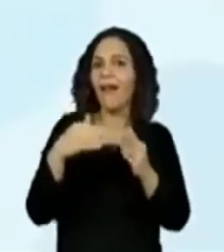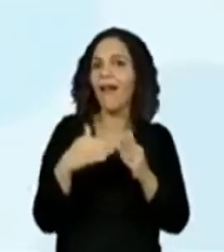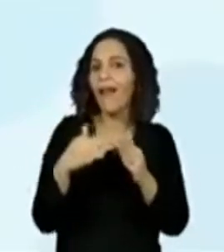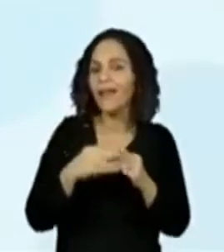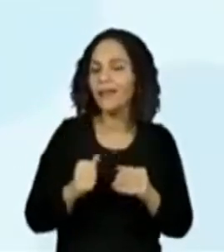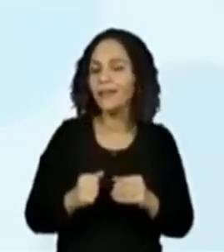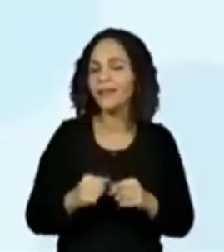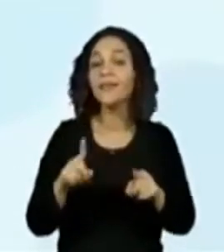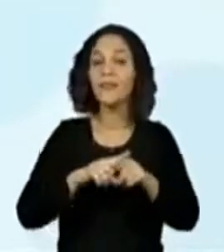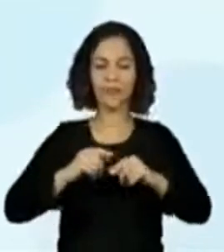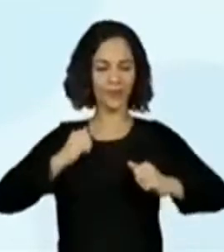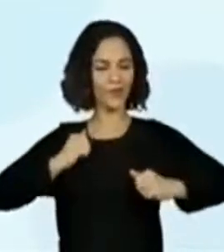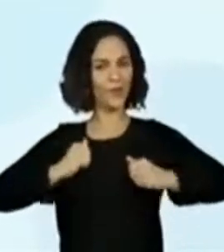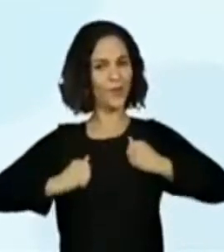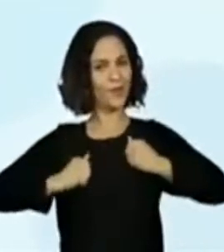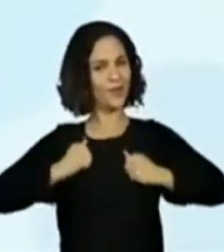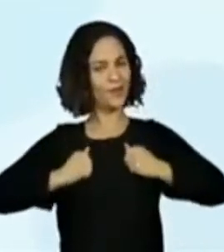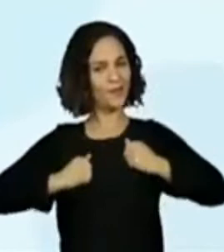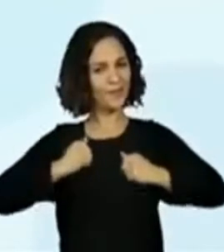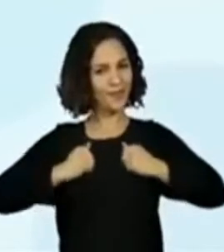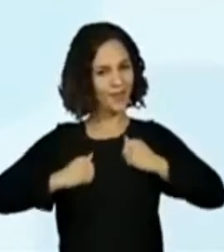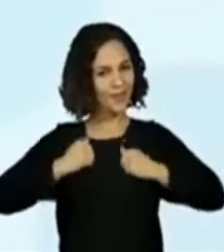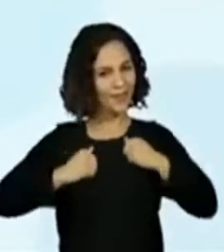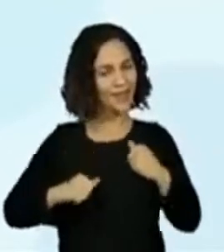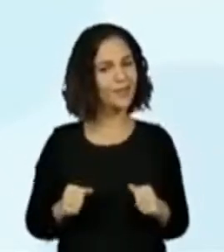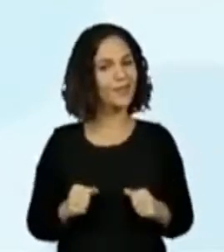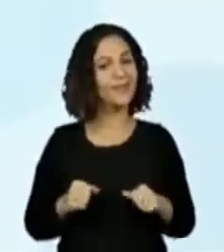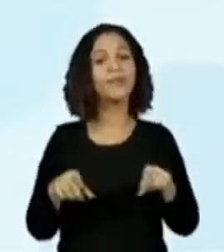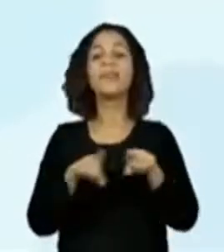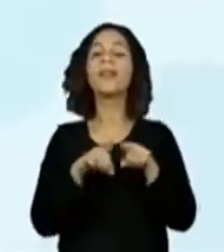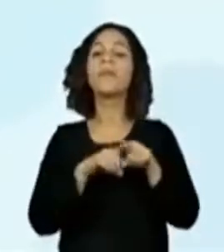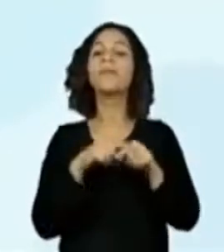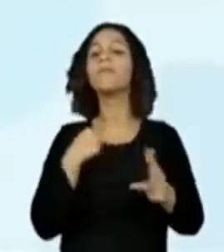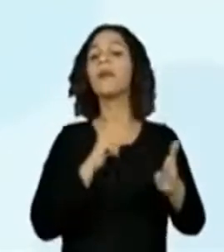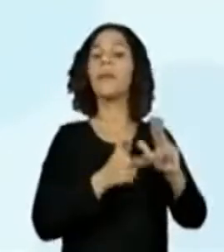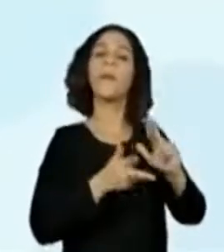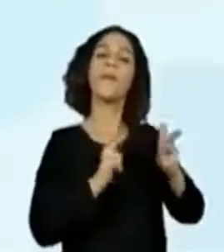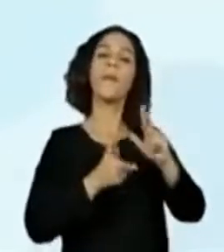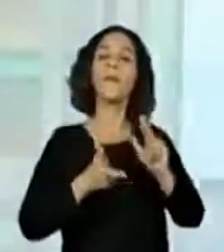Tomamos banho e conversamos.